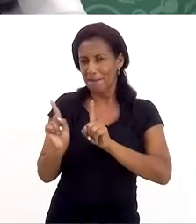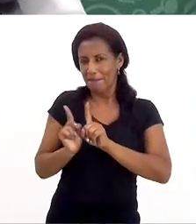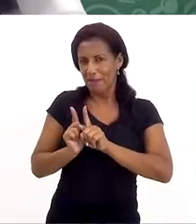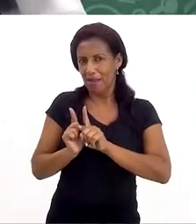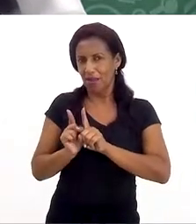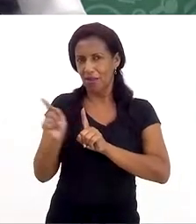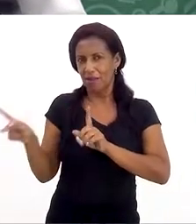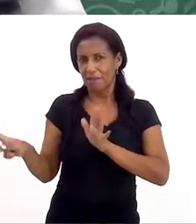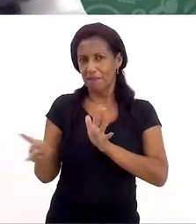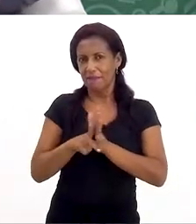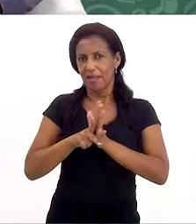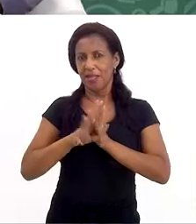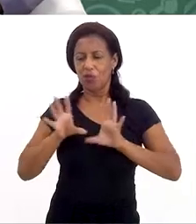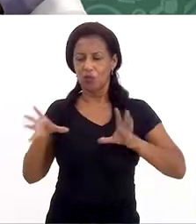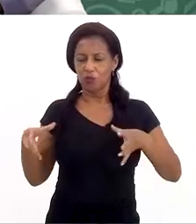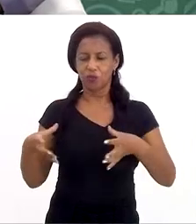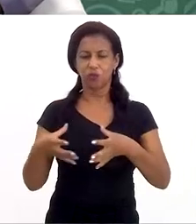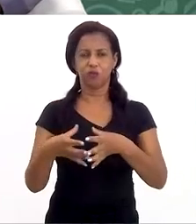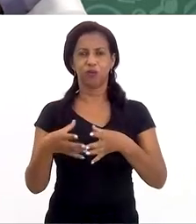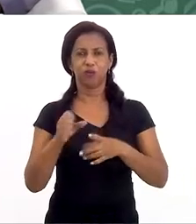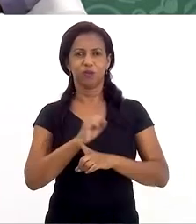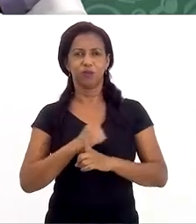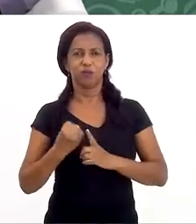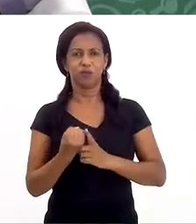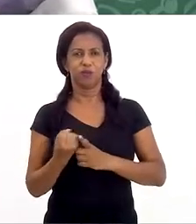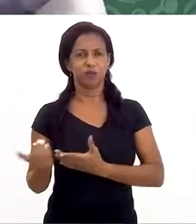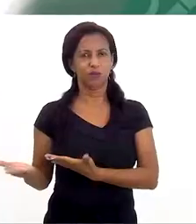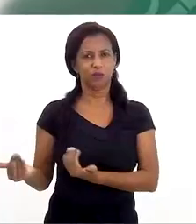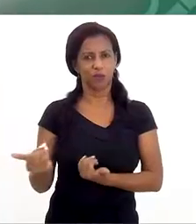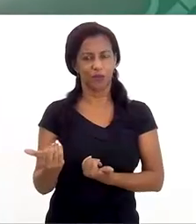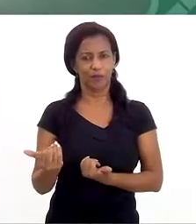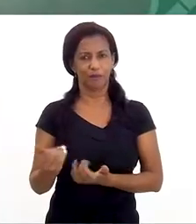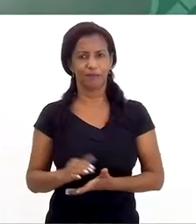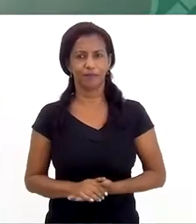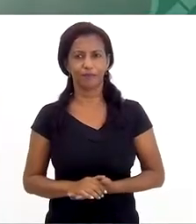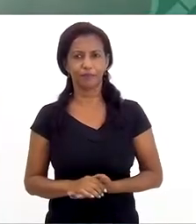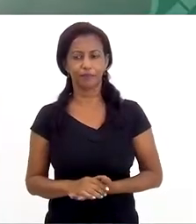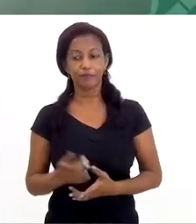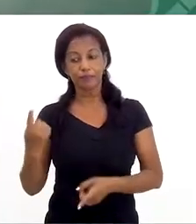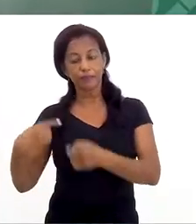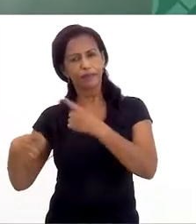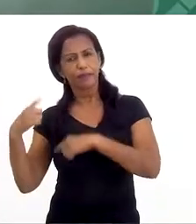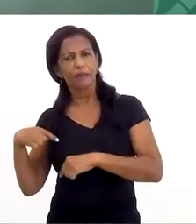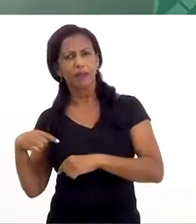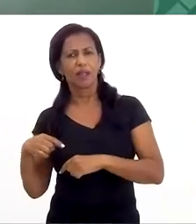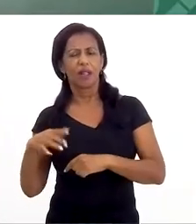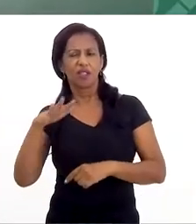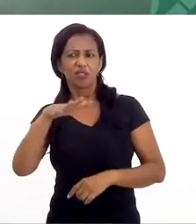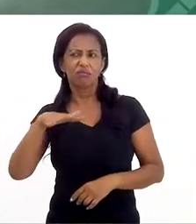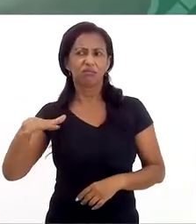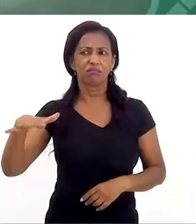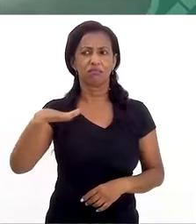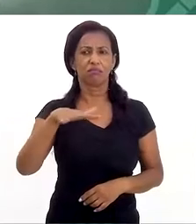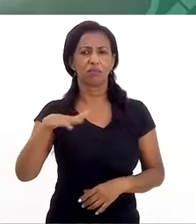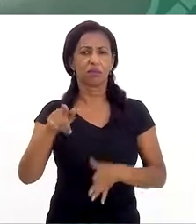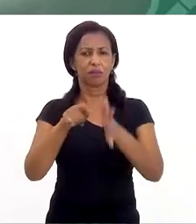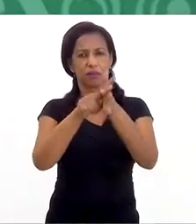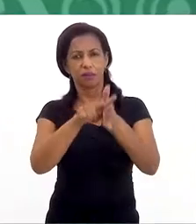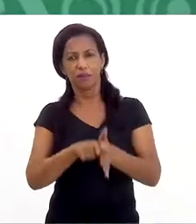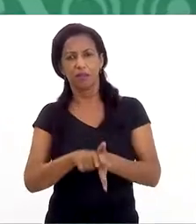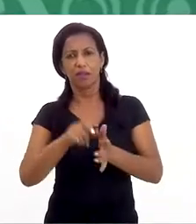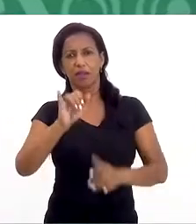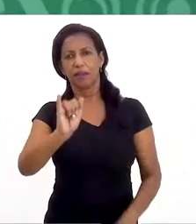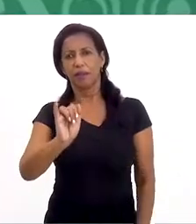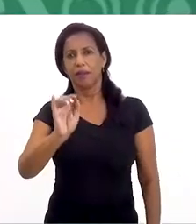próximos e fazem parte do convívio destes jovens. Gente, no bloco anterior, a gente deu um panoramazinho sobre essa